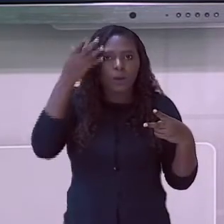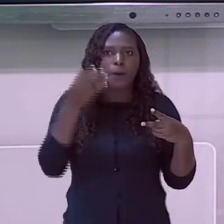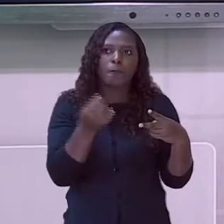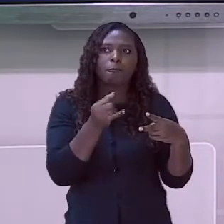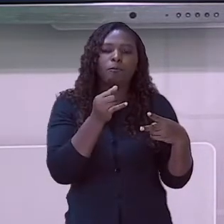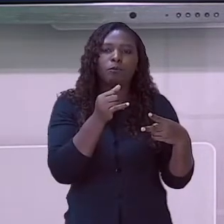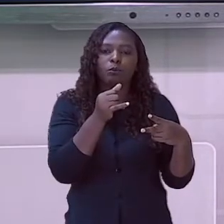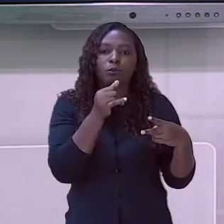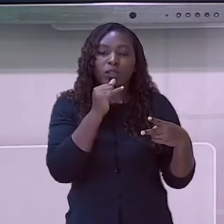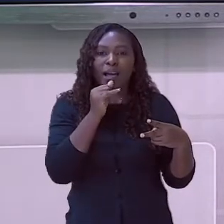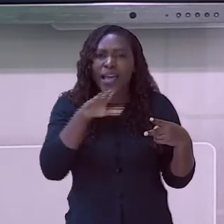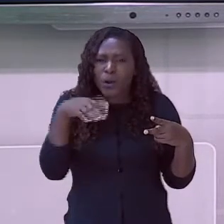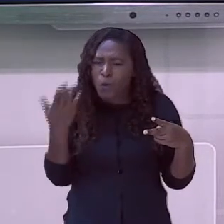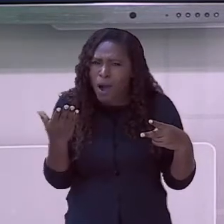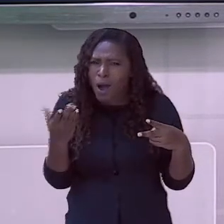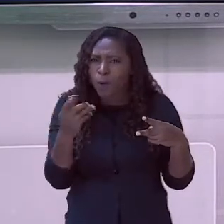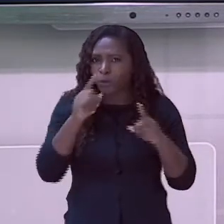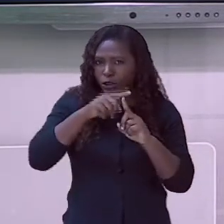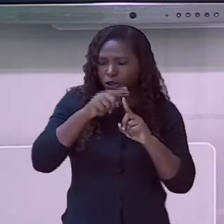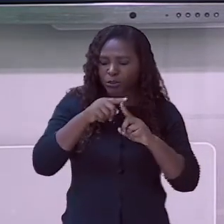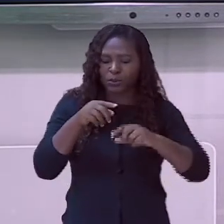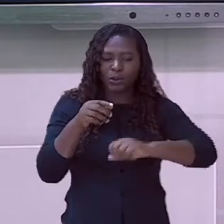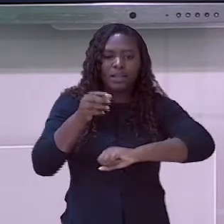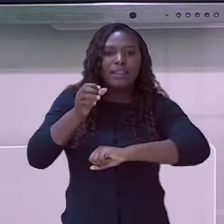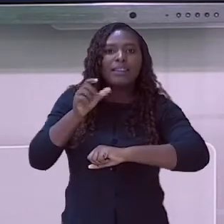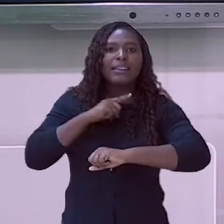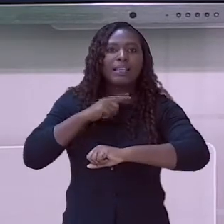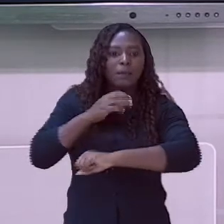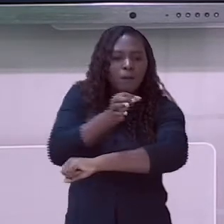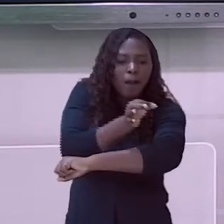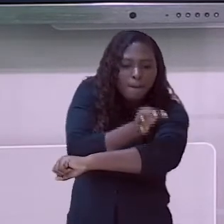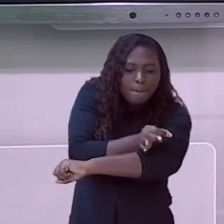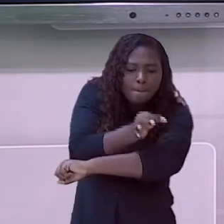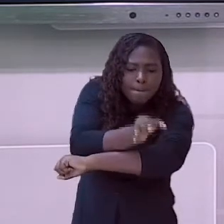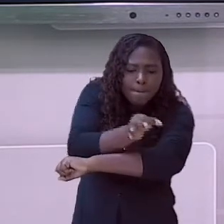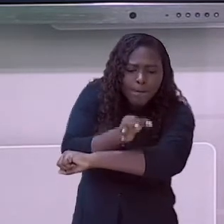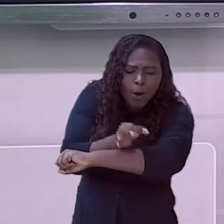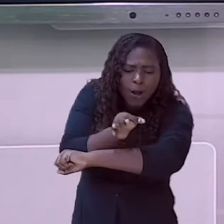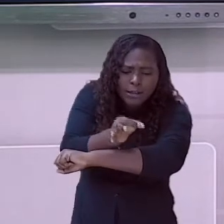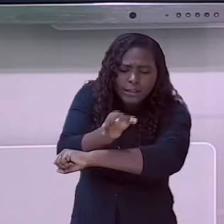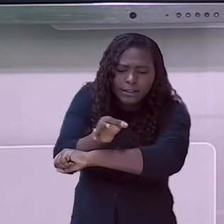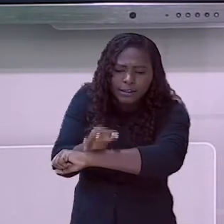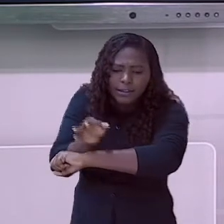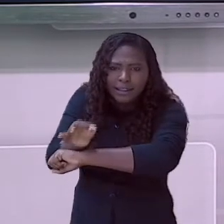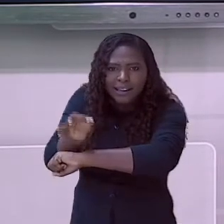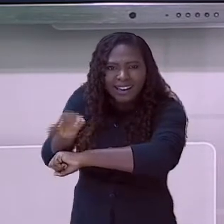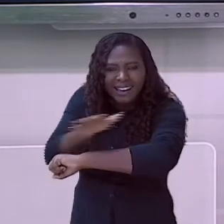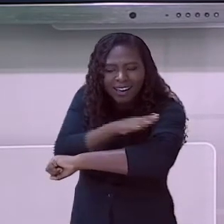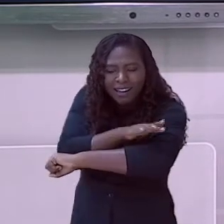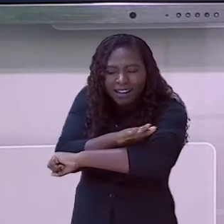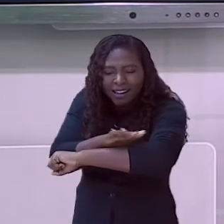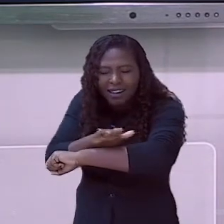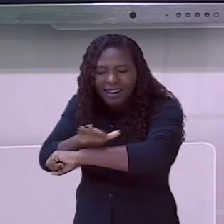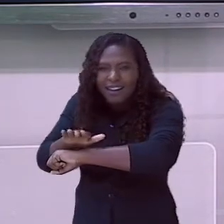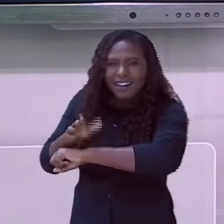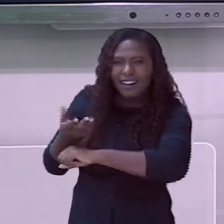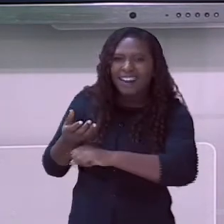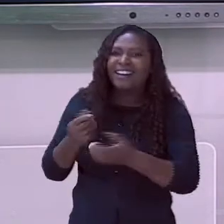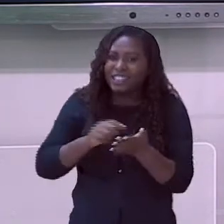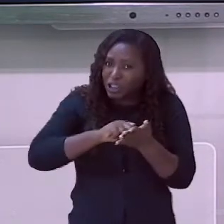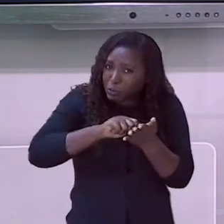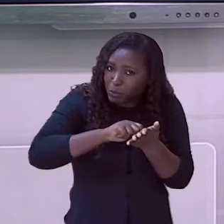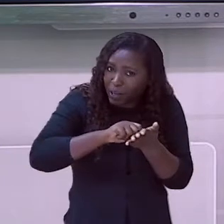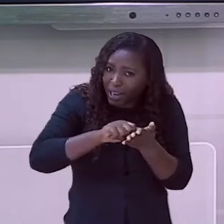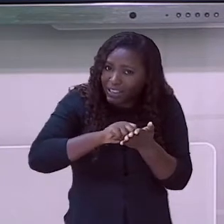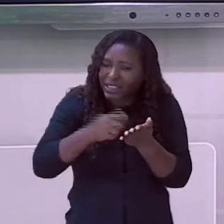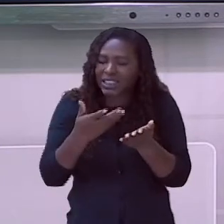por aquele formato de bolinhas e a sua função é alertar o deficiente que à sua frente existe algum tipo de